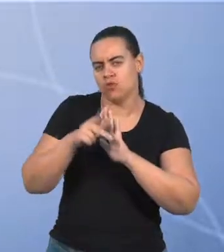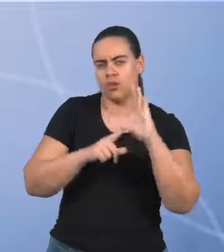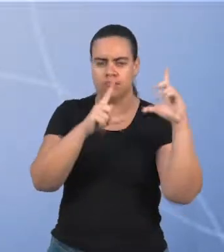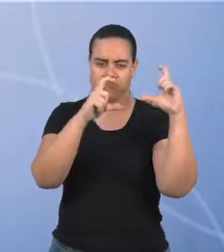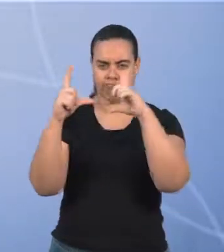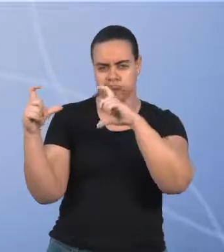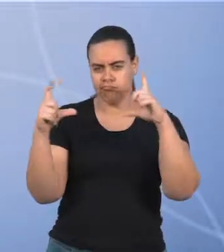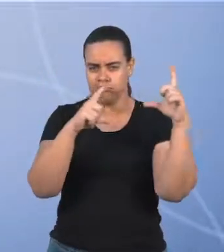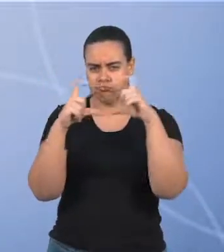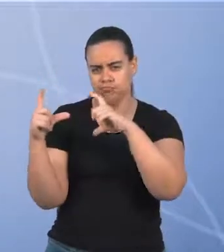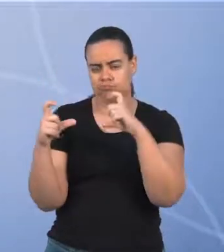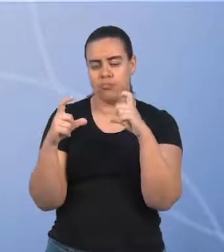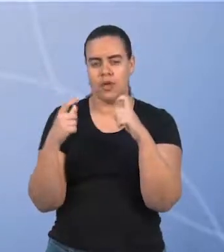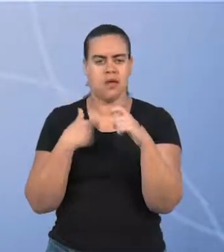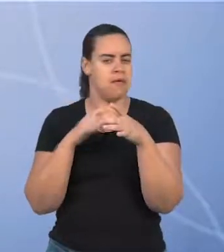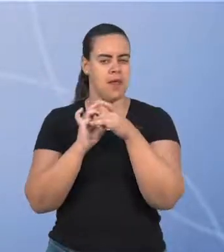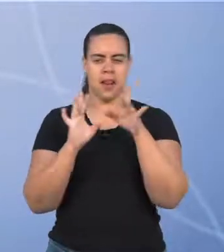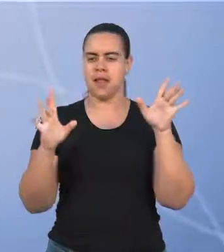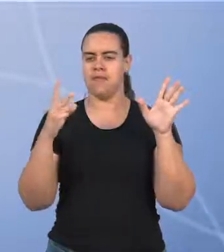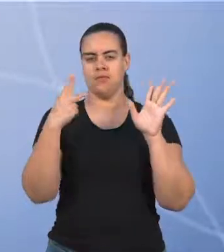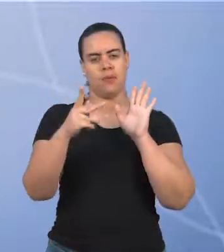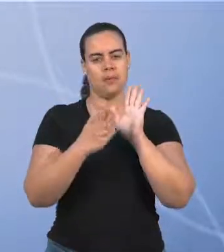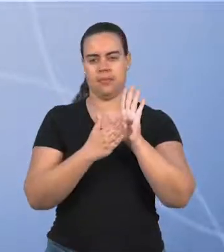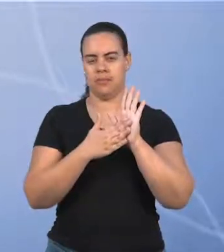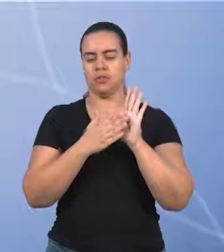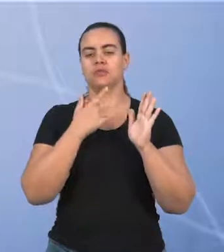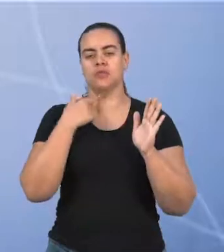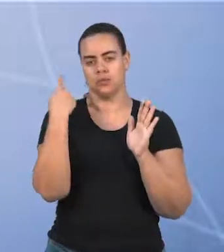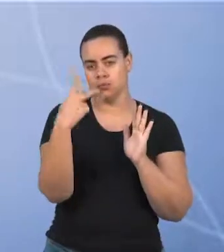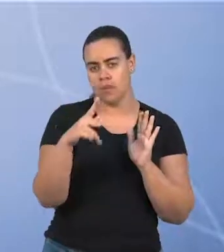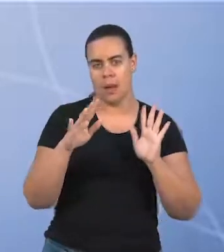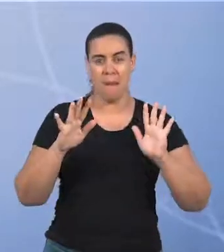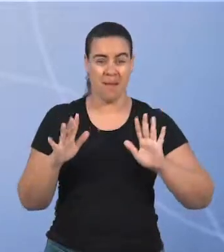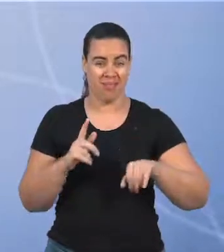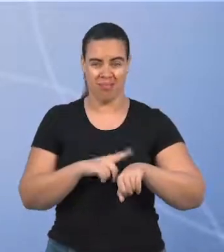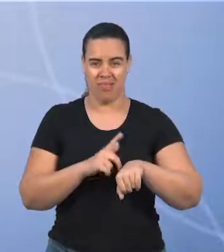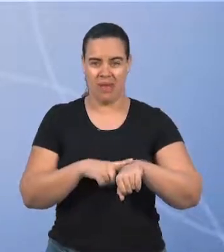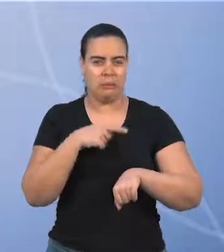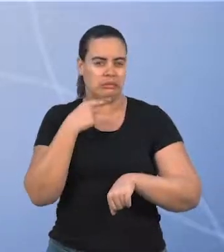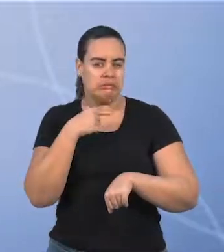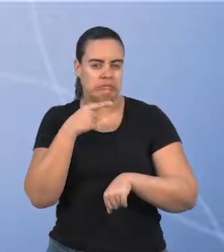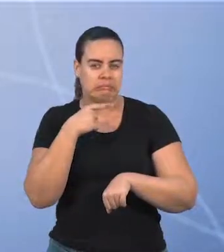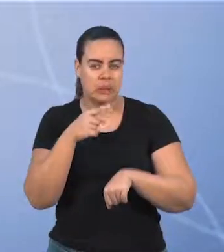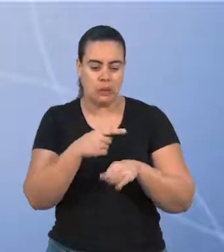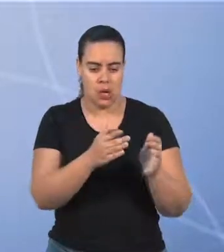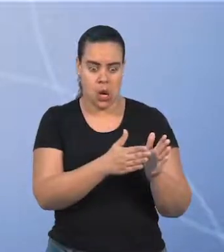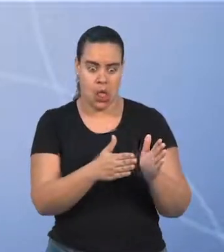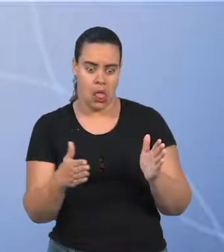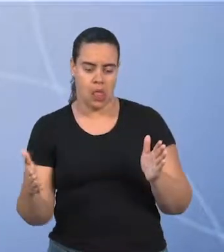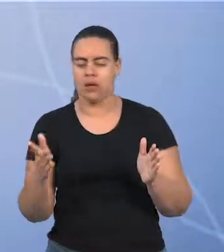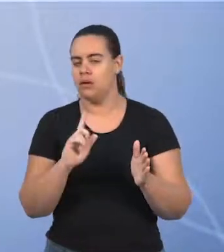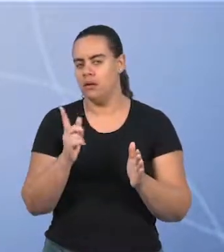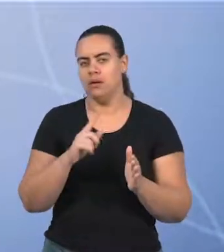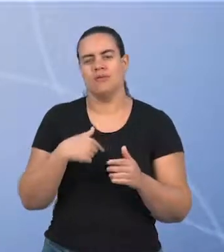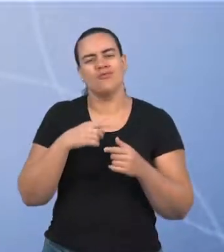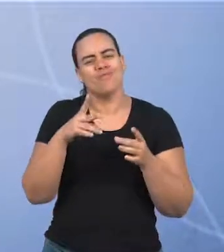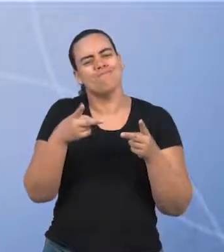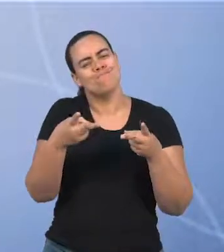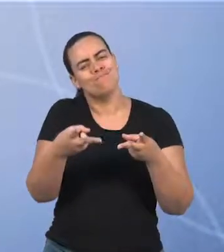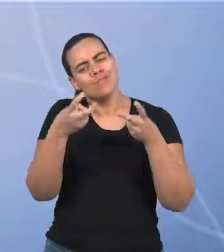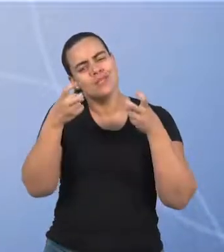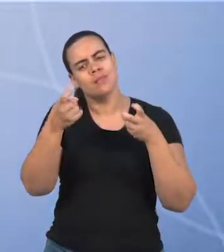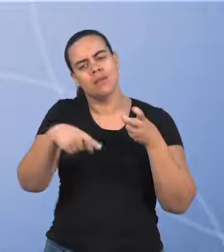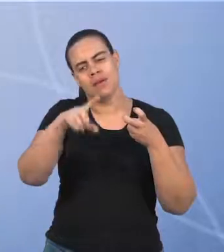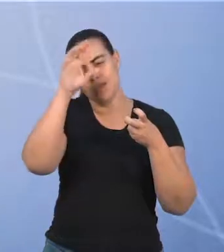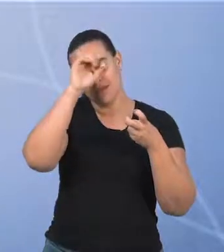propostas que sejam do desejo de vocês. Mas, ainda que não tenhamos tempo hábil para algo muito extenso, eu pretendo perceber a aprendizagem de